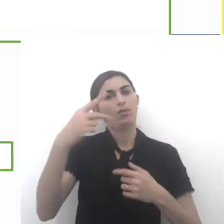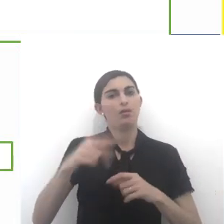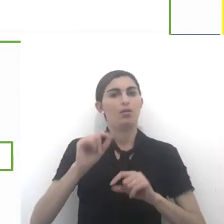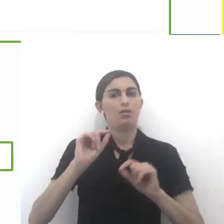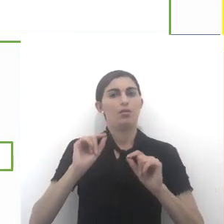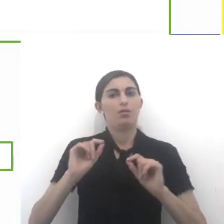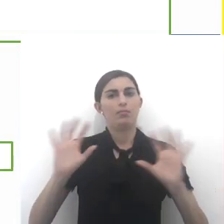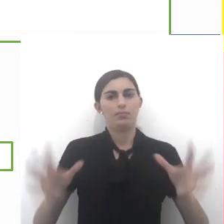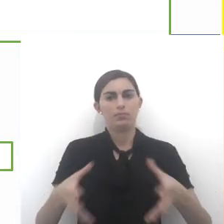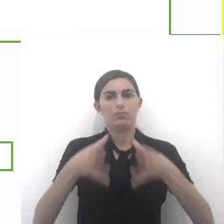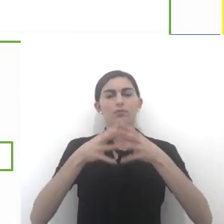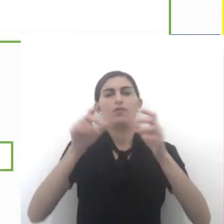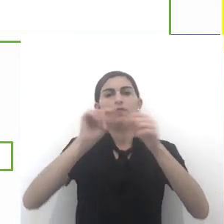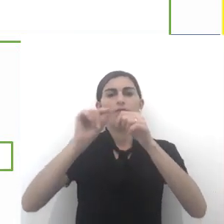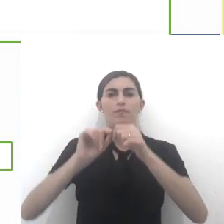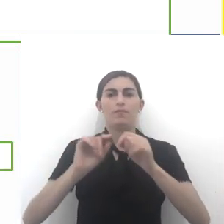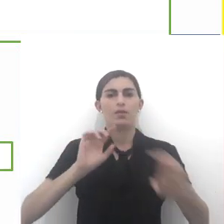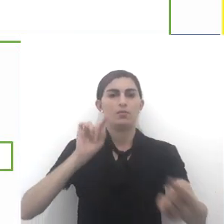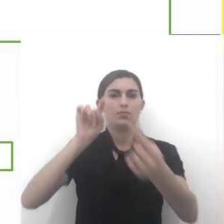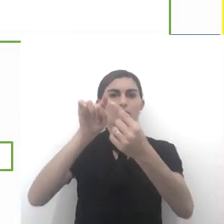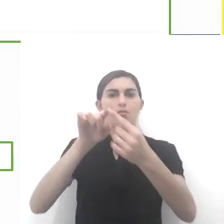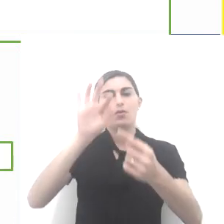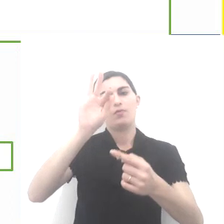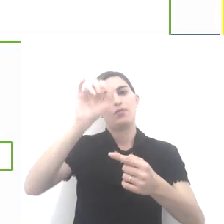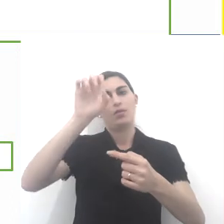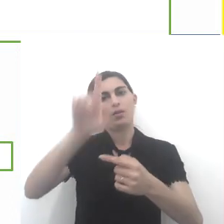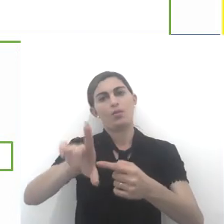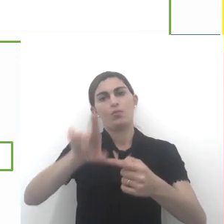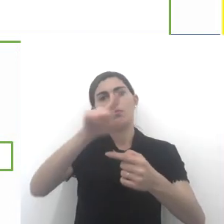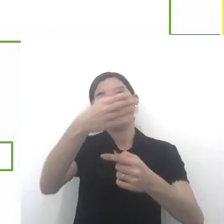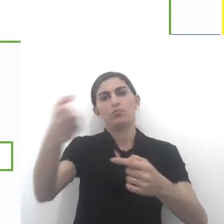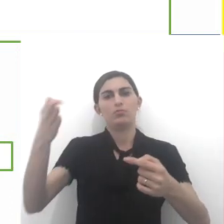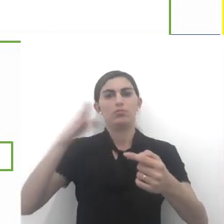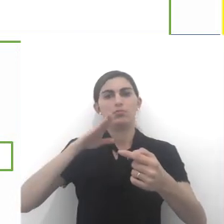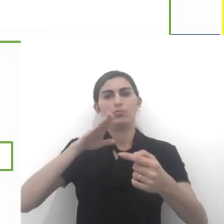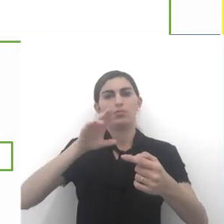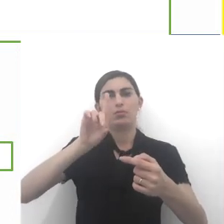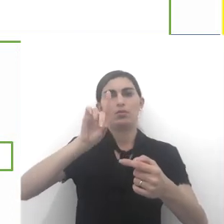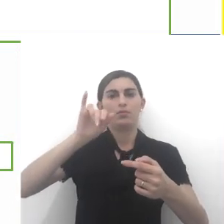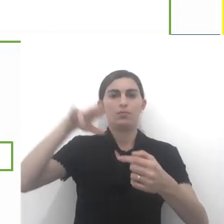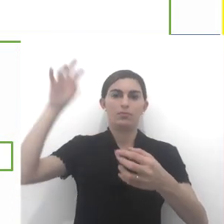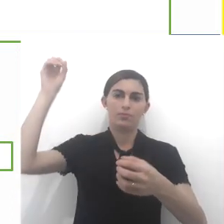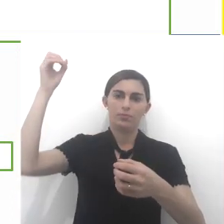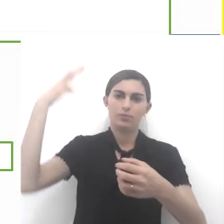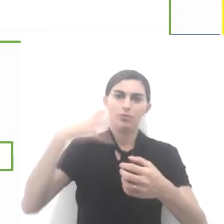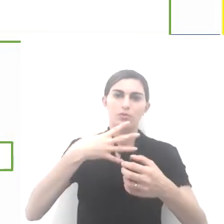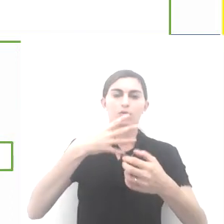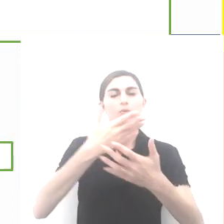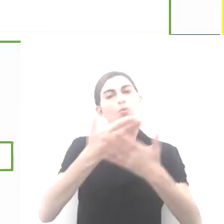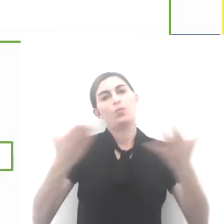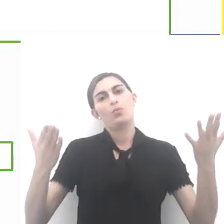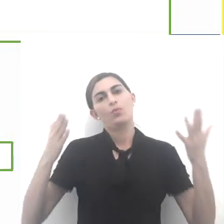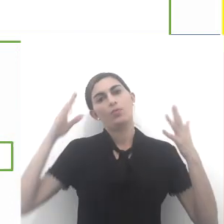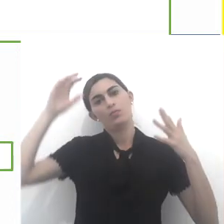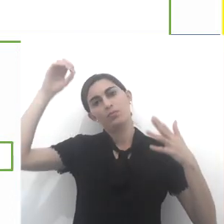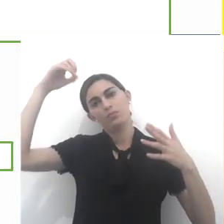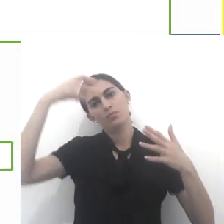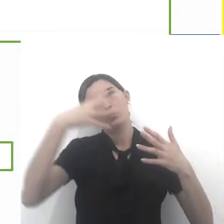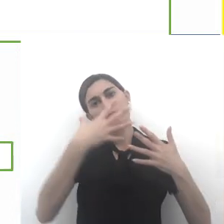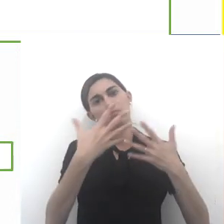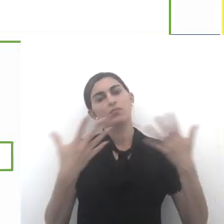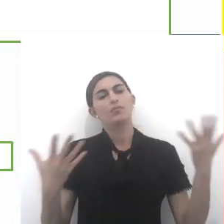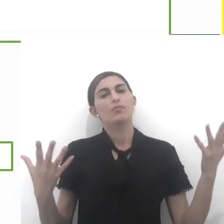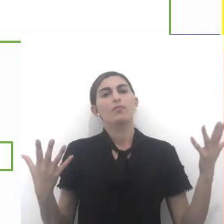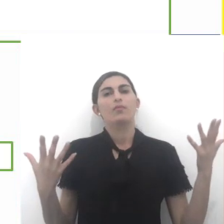ele congrega, ele faz a ponte do fiel para com o divino, ou os divinos.